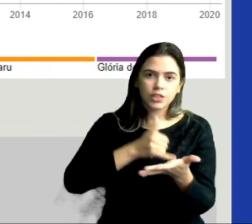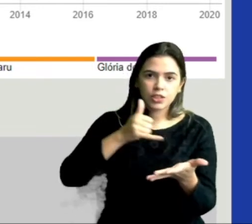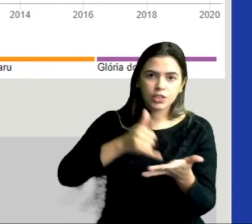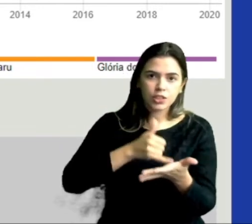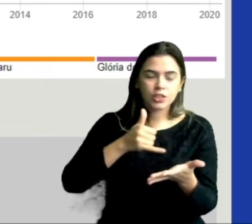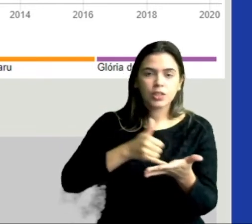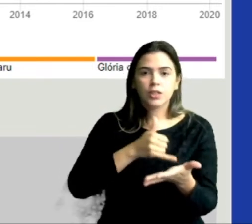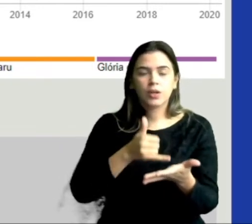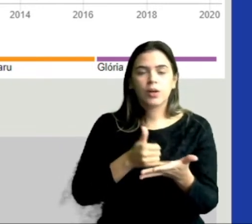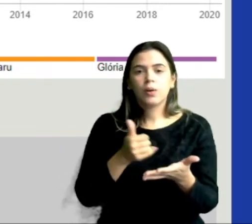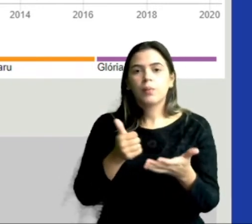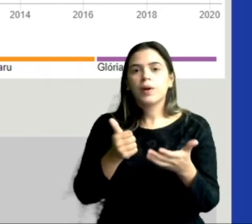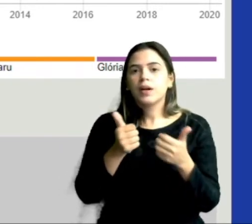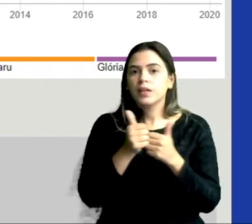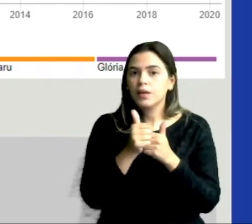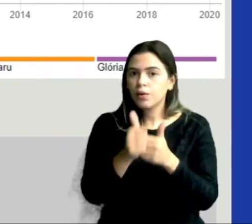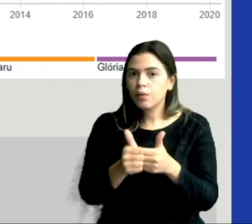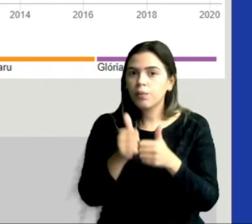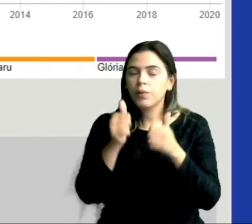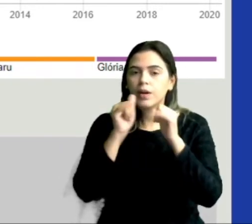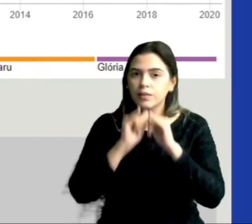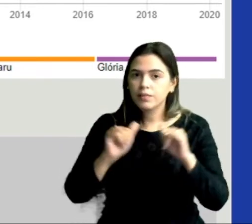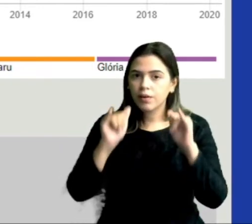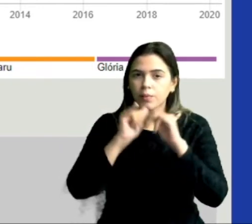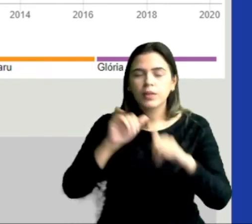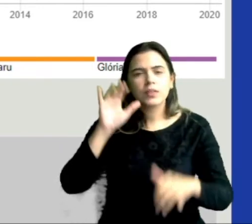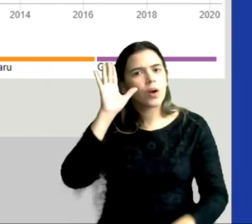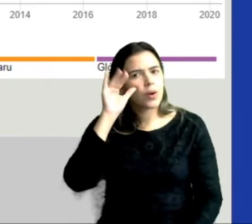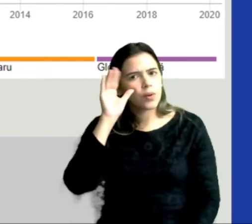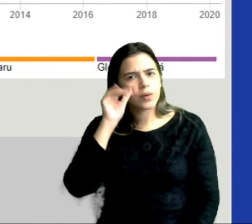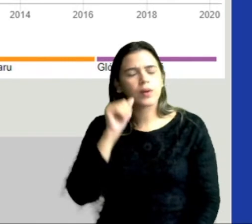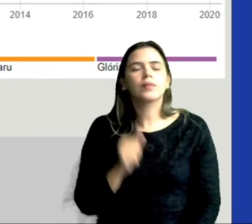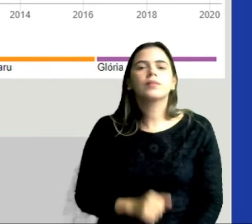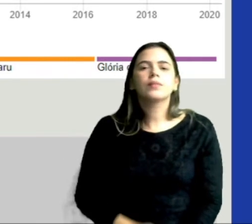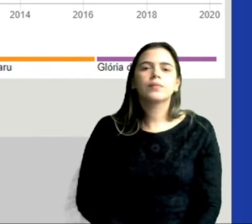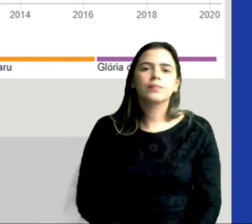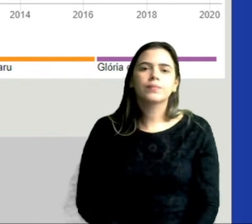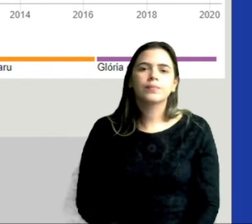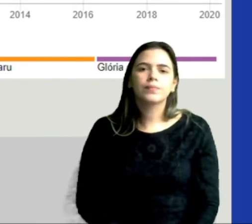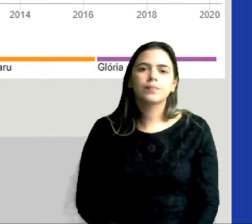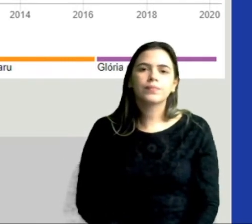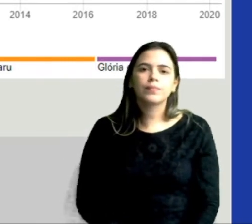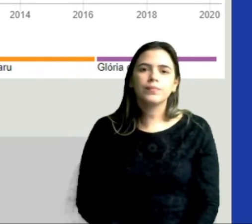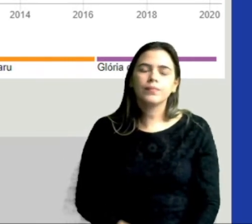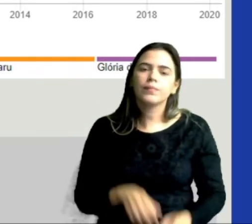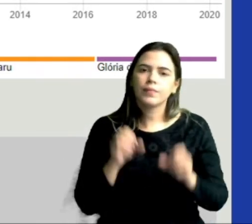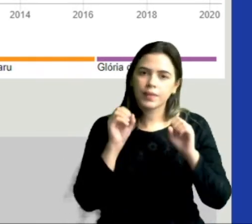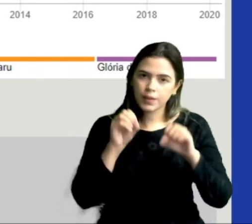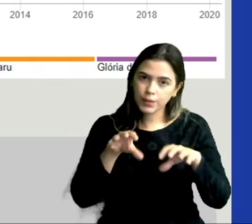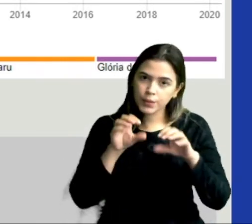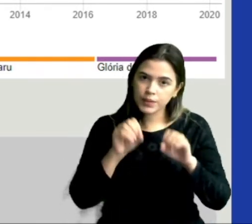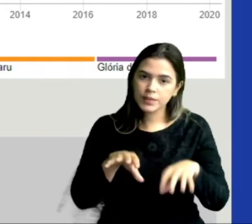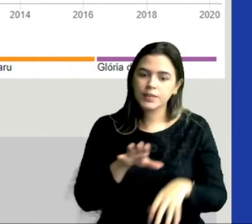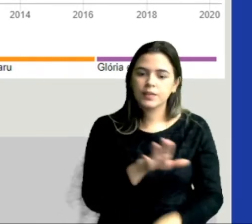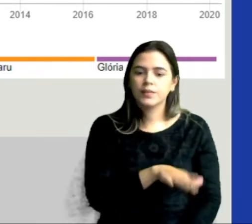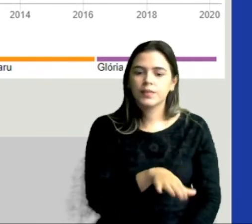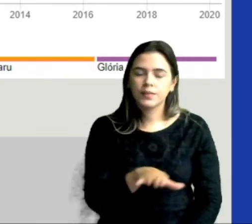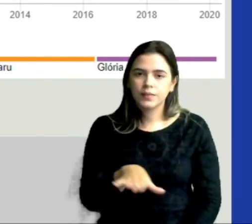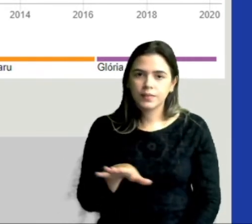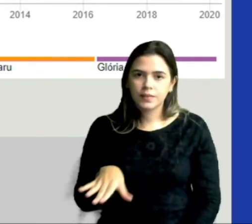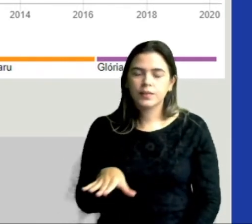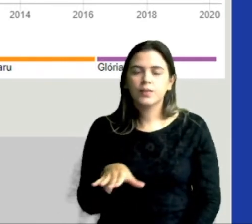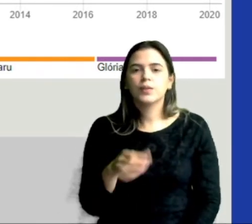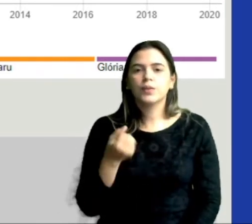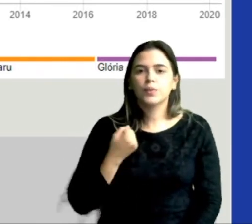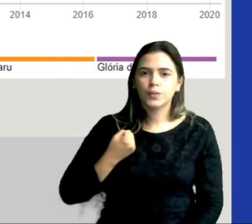quem não acompanha essas informações, uma curiosidade. No ensino infantil, né,